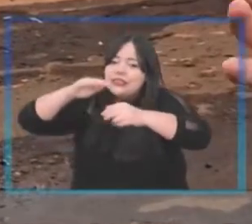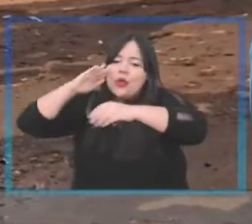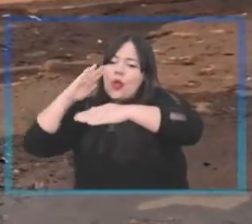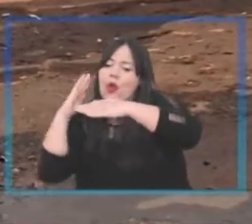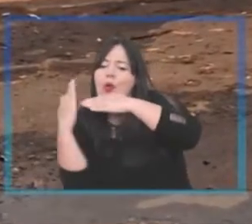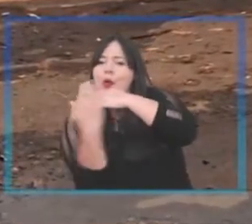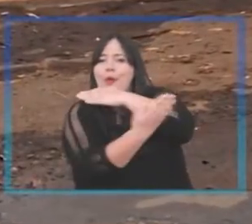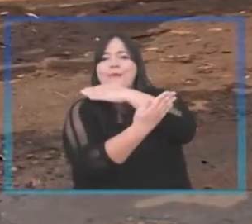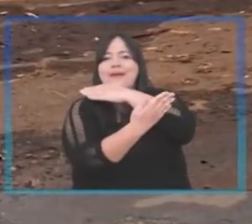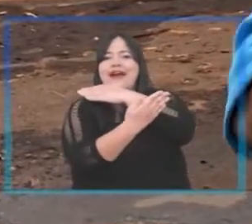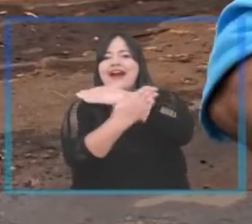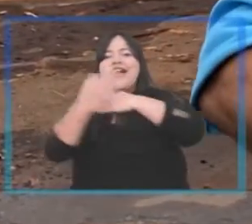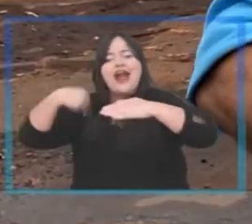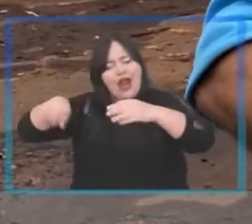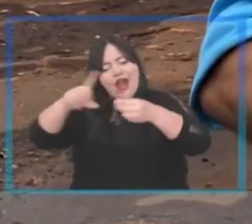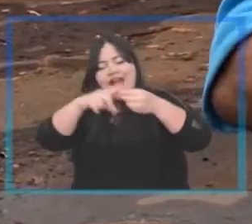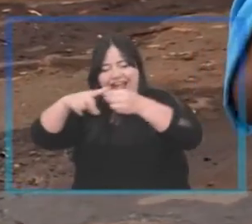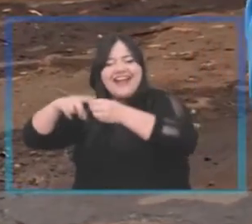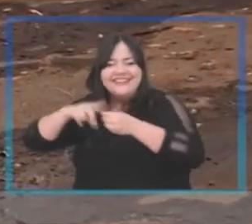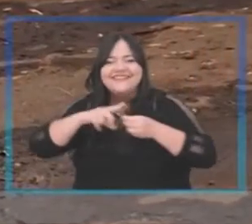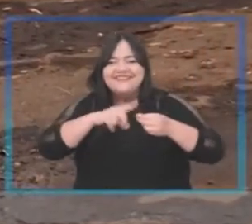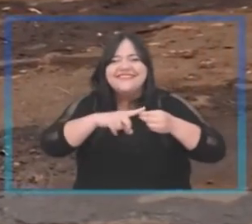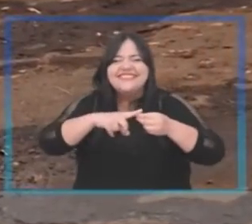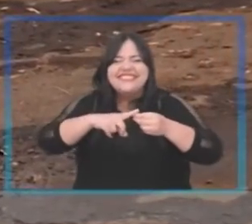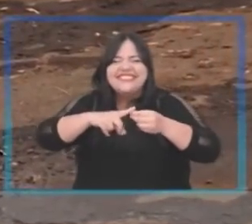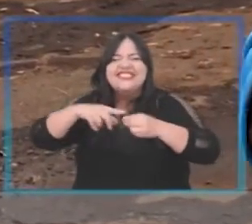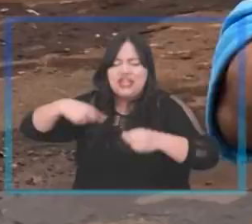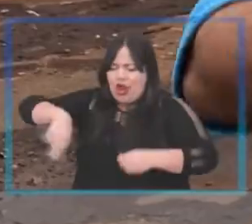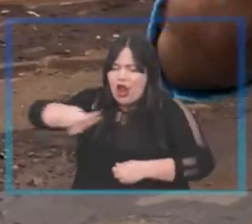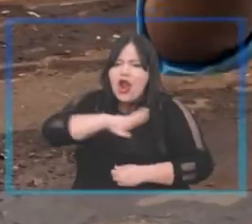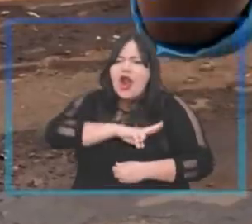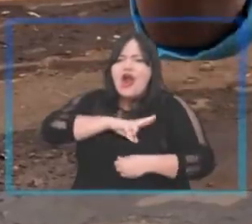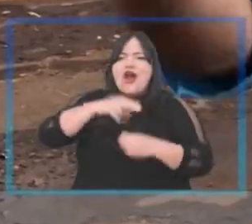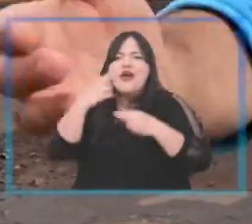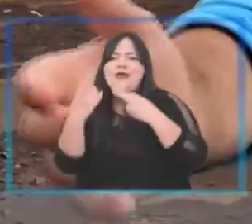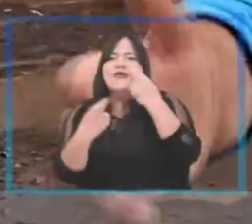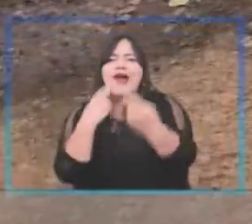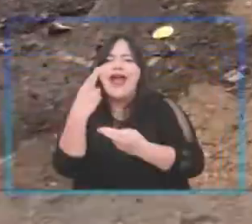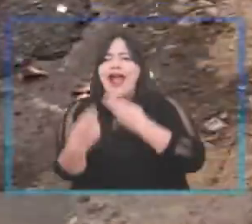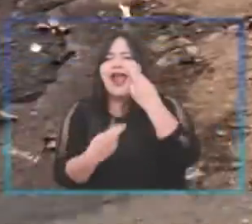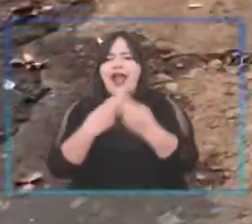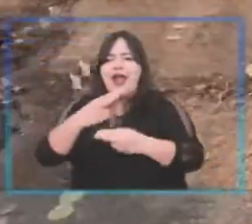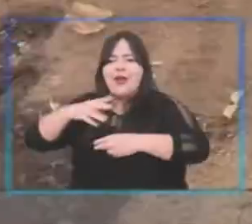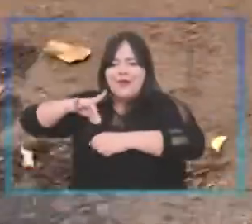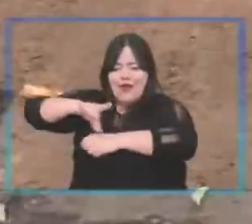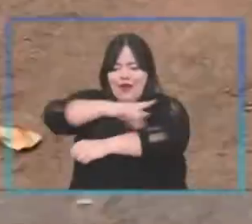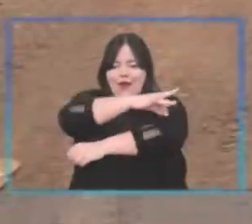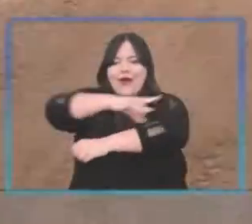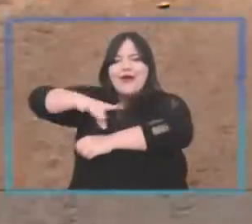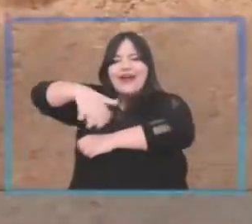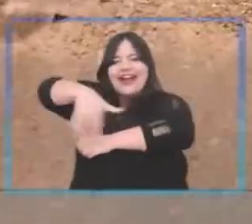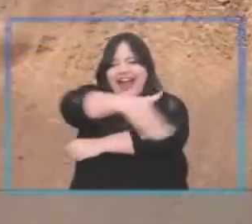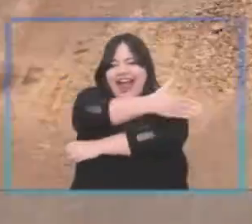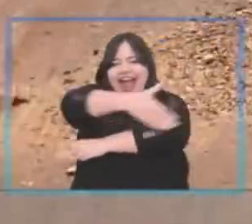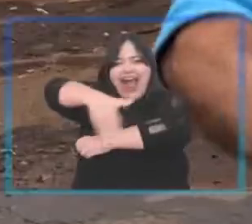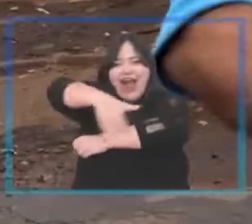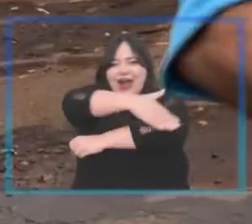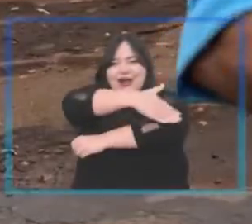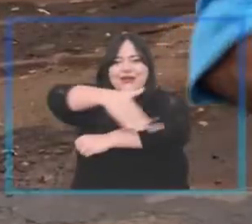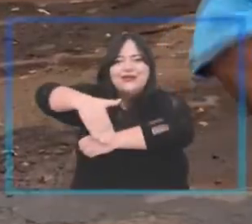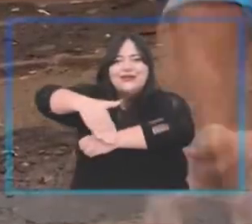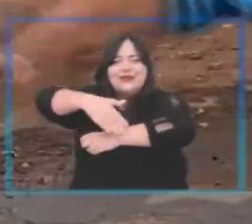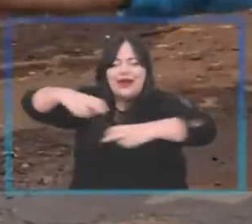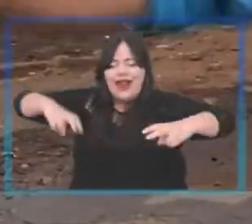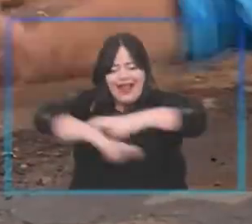bairros da nossa cidade. Nós vamos recuperar o asfalto das ruas e avenidas